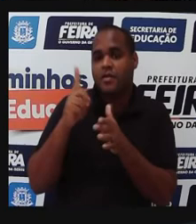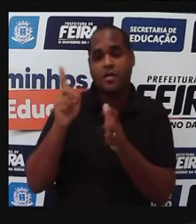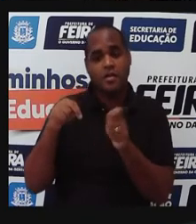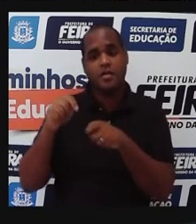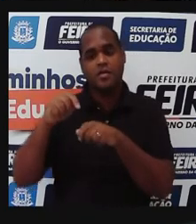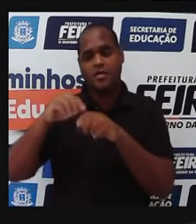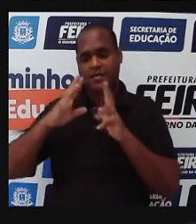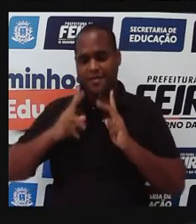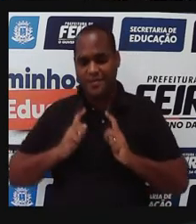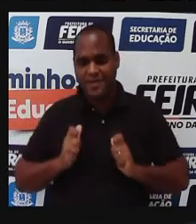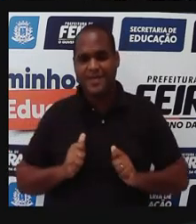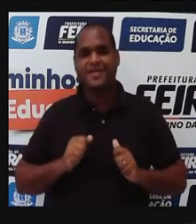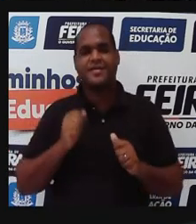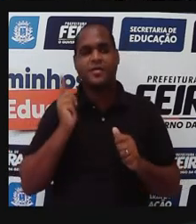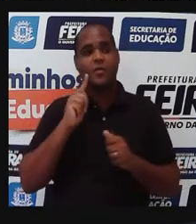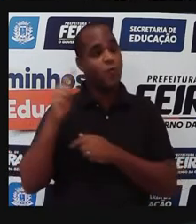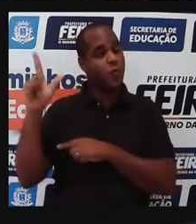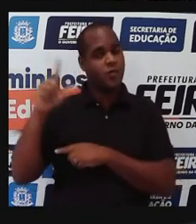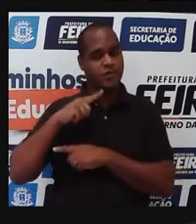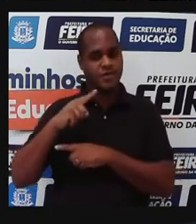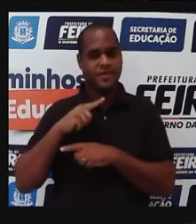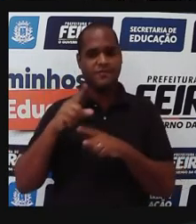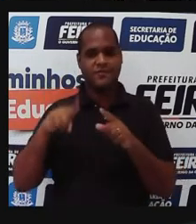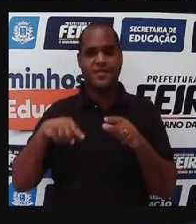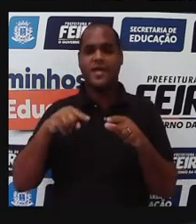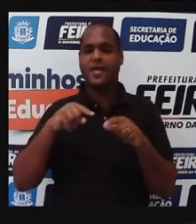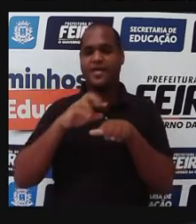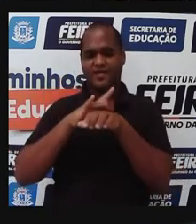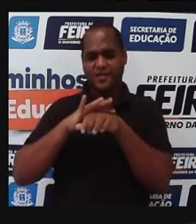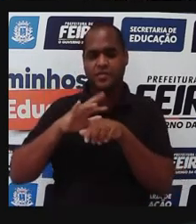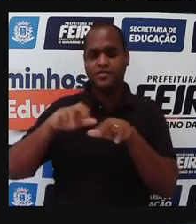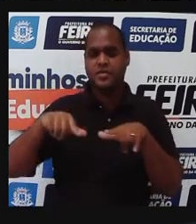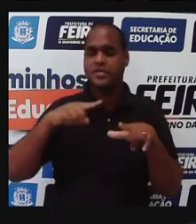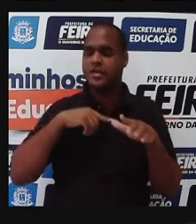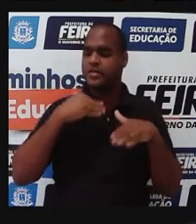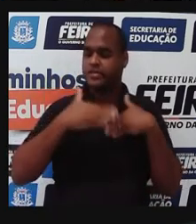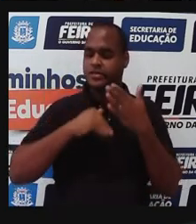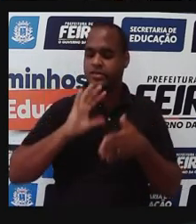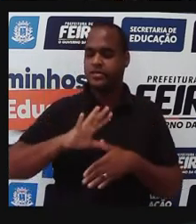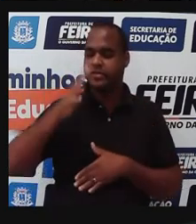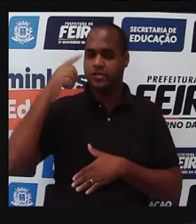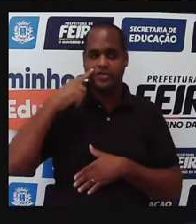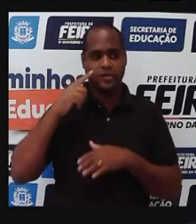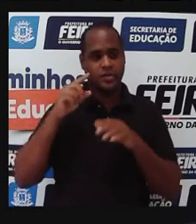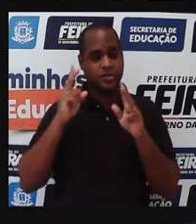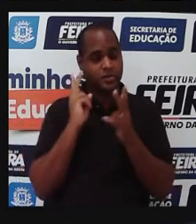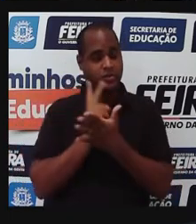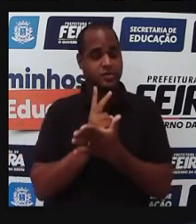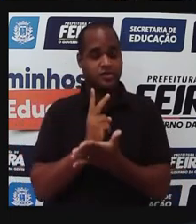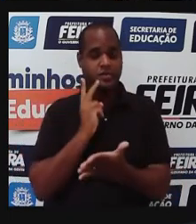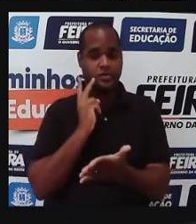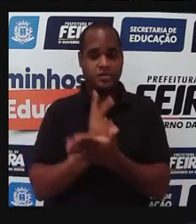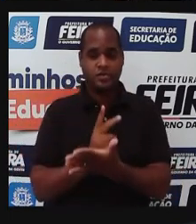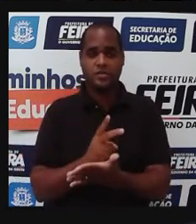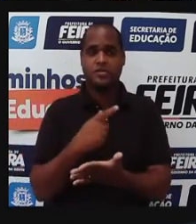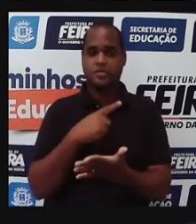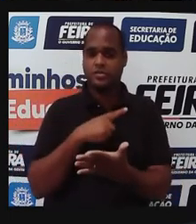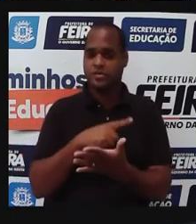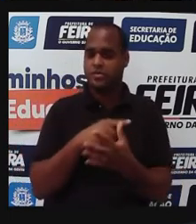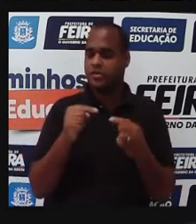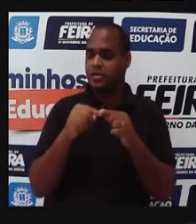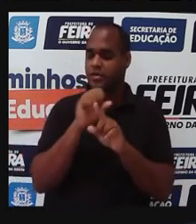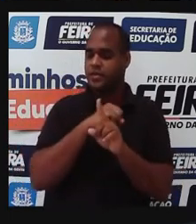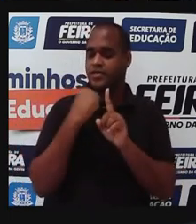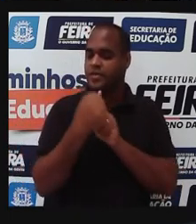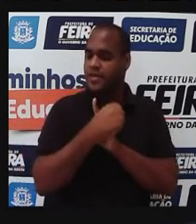básico. E de um outro lado, essas doenças, né, elas acabam se perpetuando, elas acabam se mantendo na